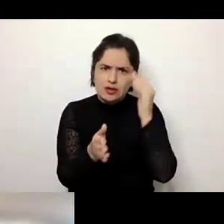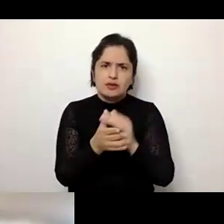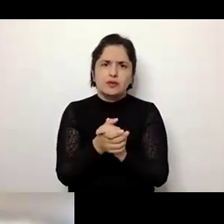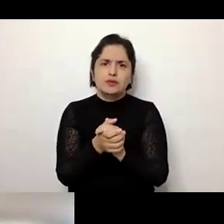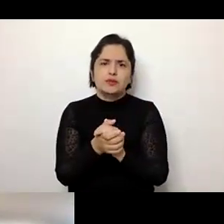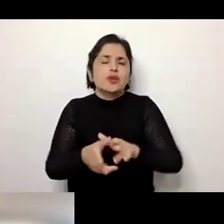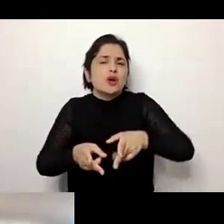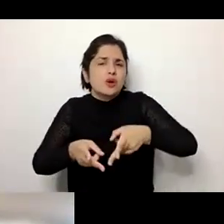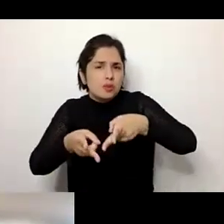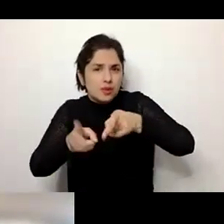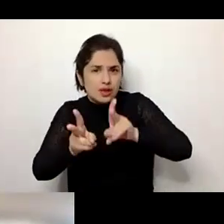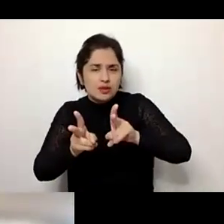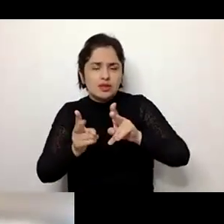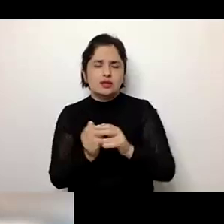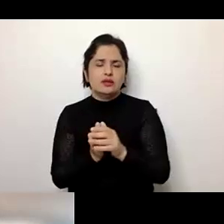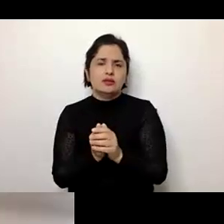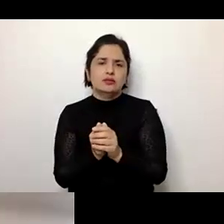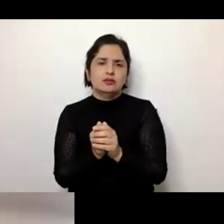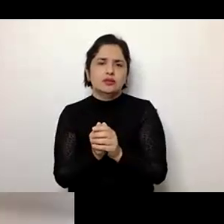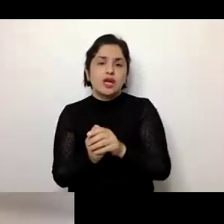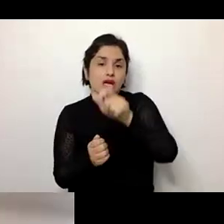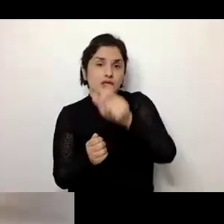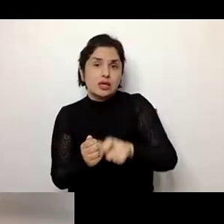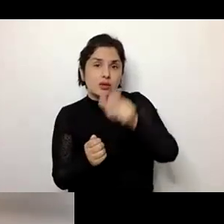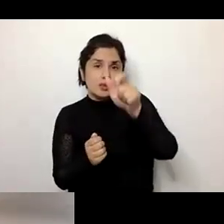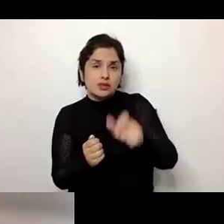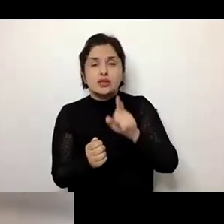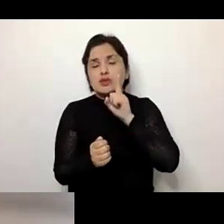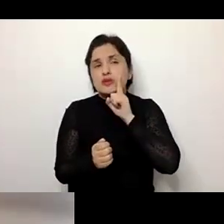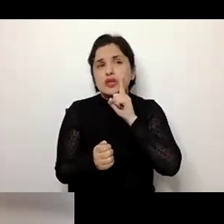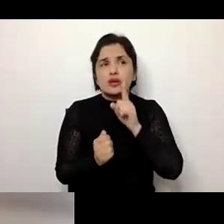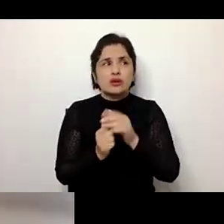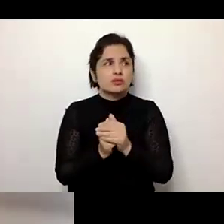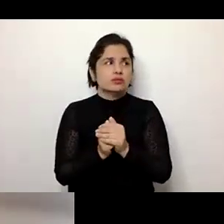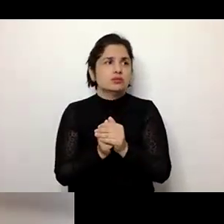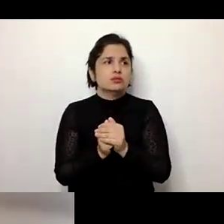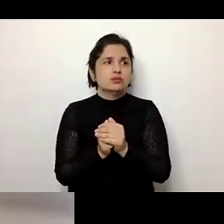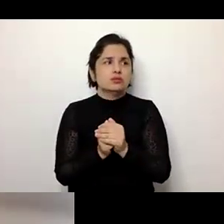permitindo que essa pessoa tenha um